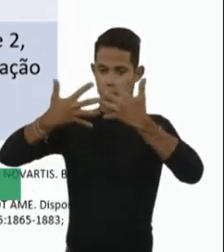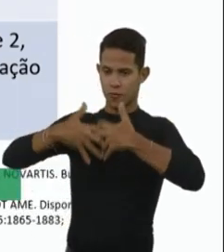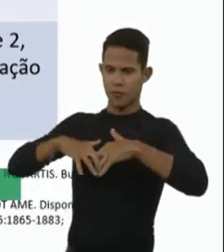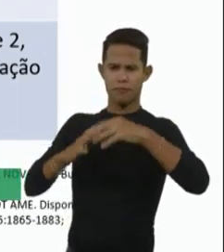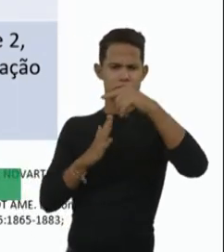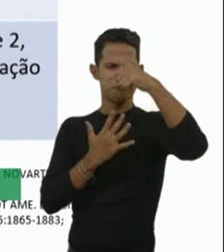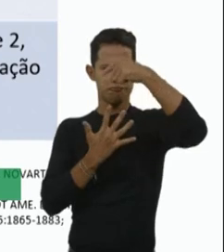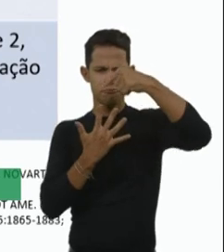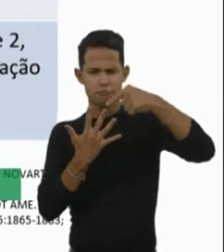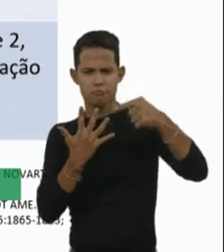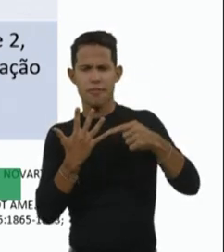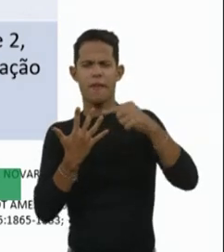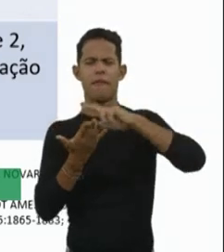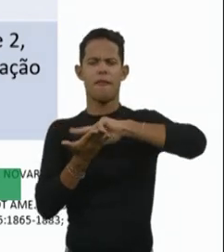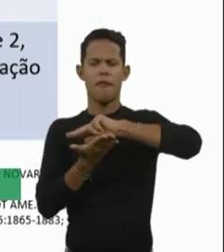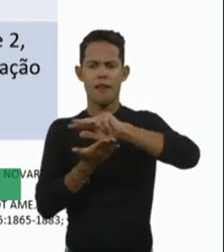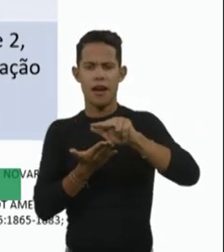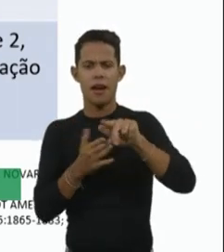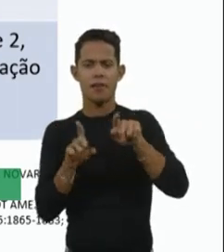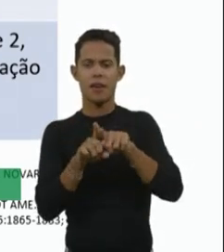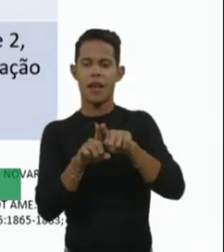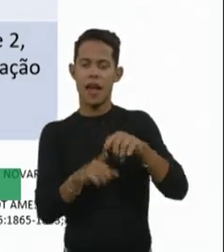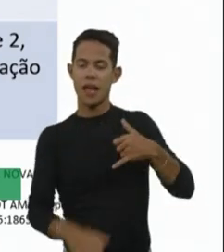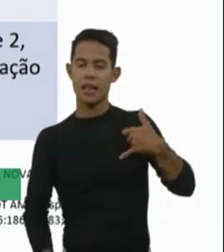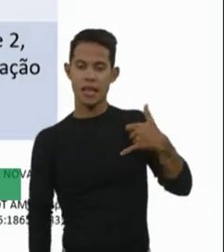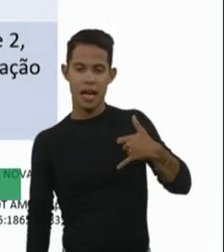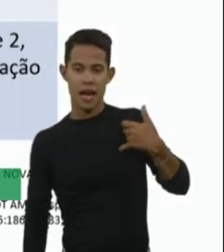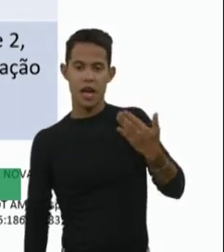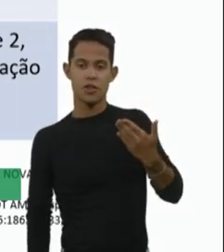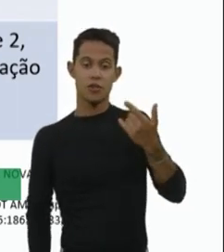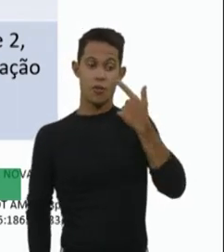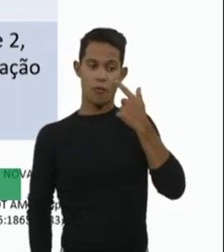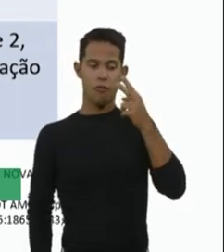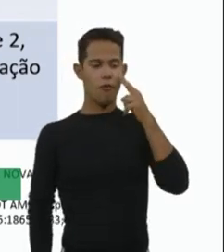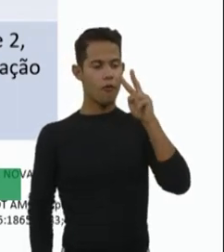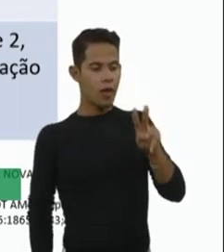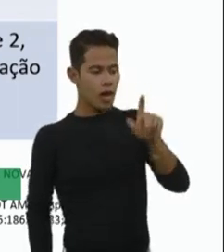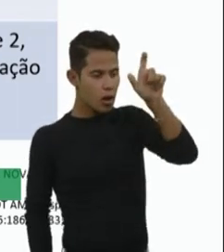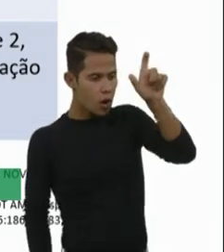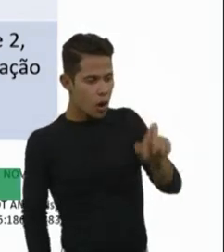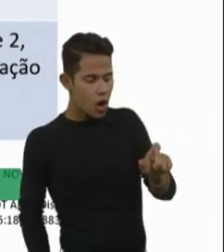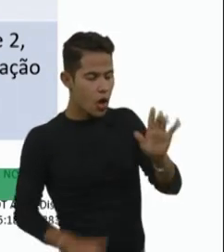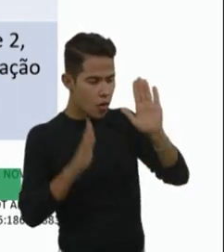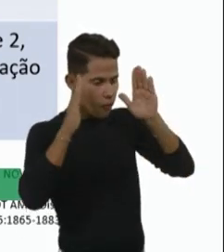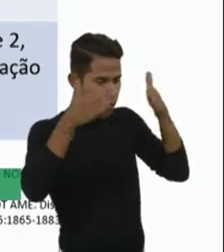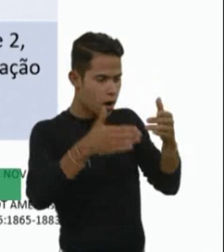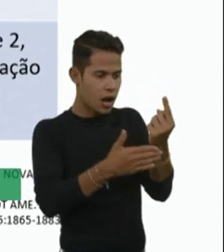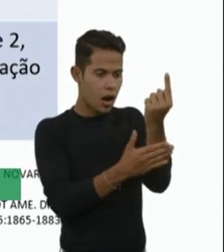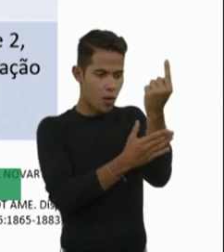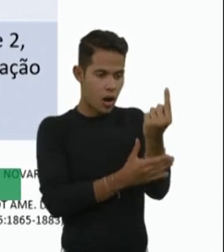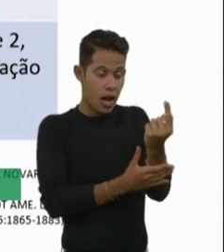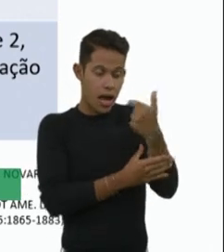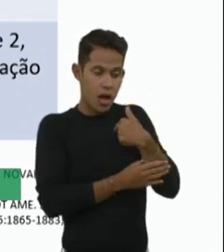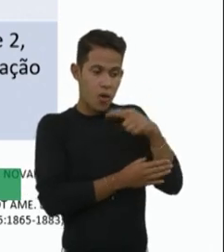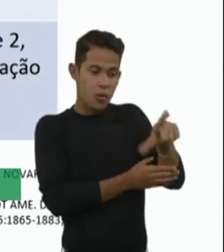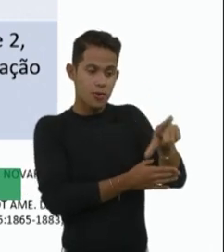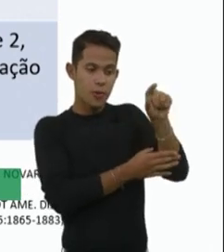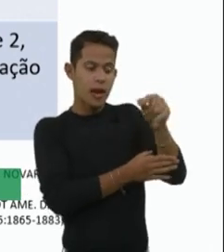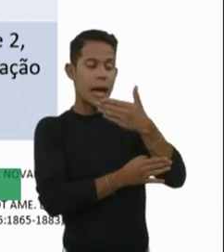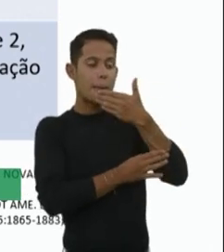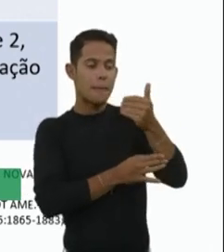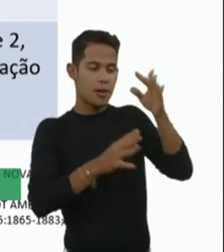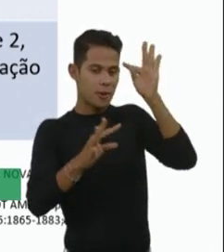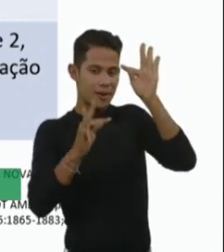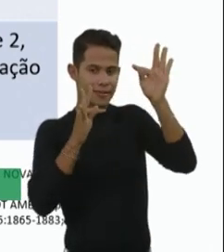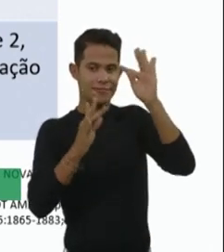idade do paciente, então, olhando de uma forma individual, eu vou escolher qual que é a melhor terapia para aquele paciente, então, até o momento,